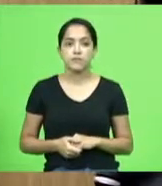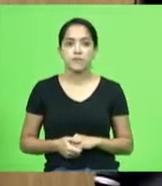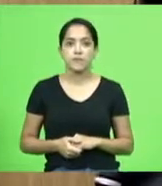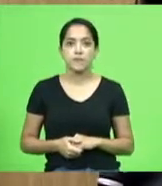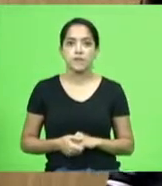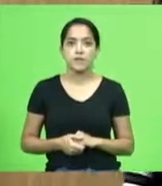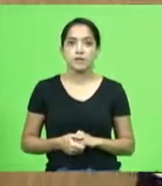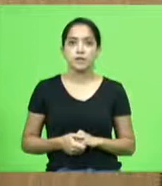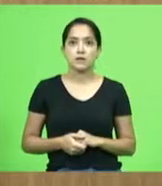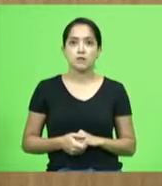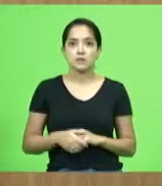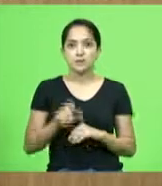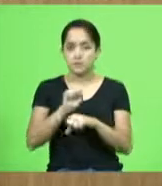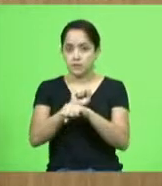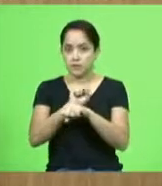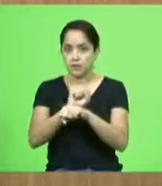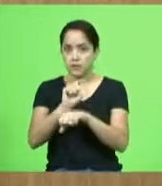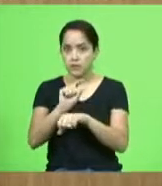segura um pouquinho segura